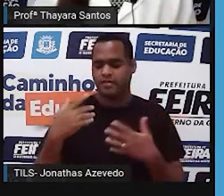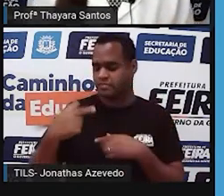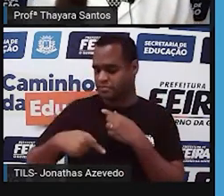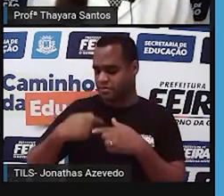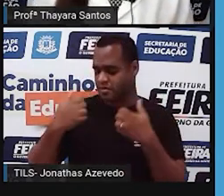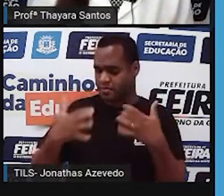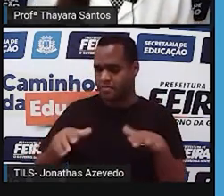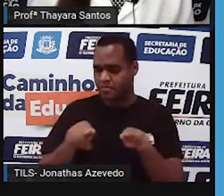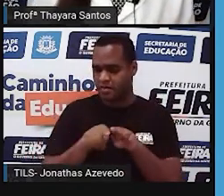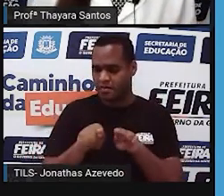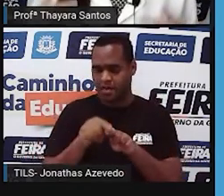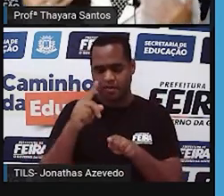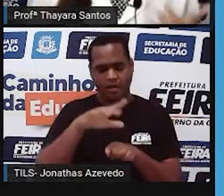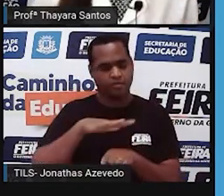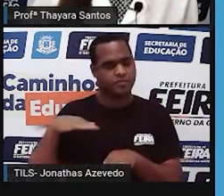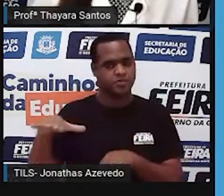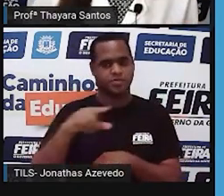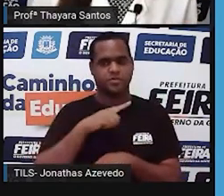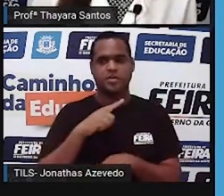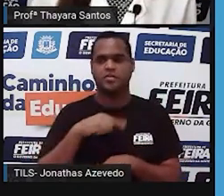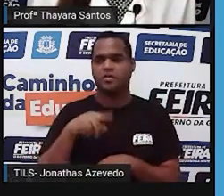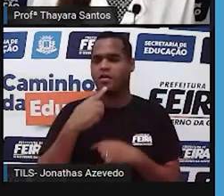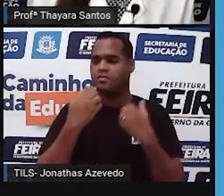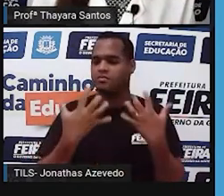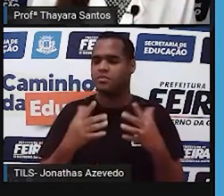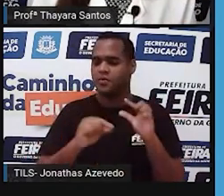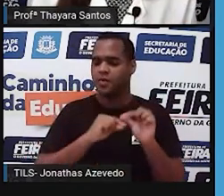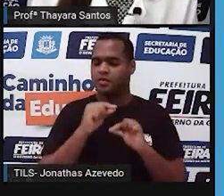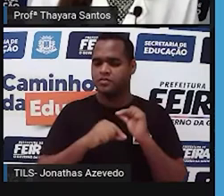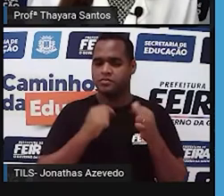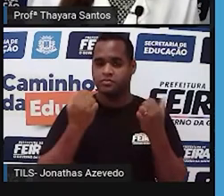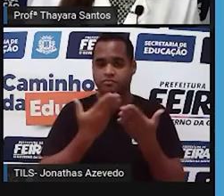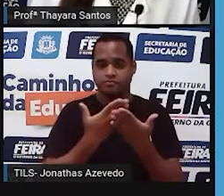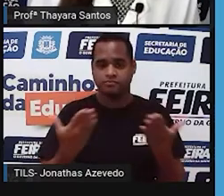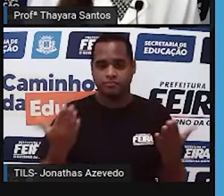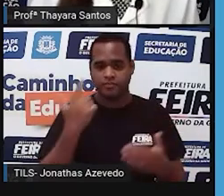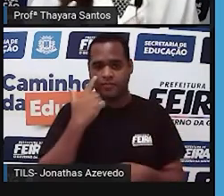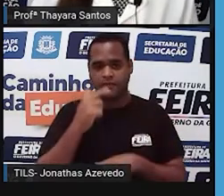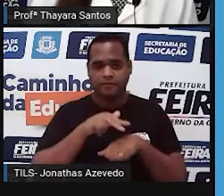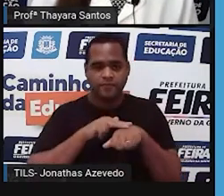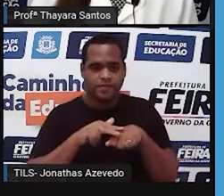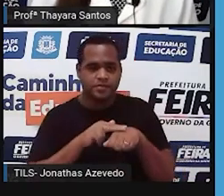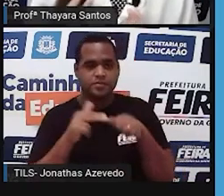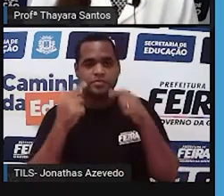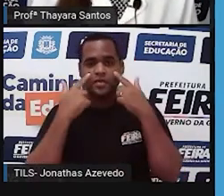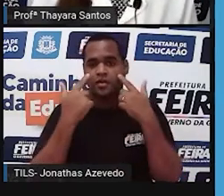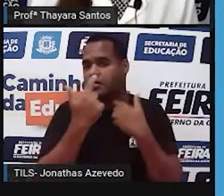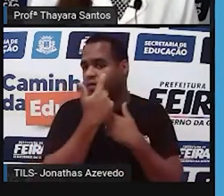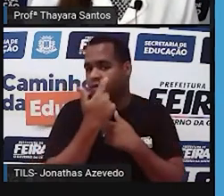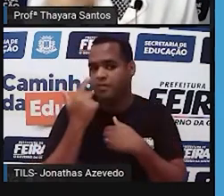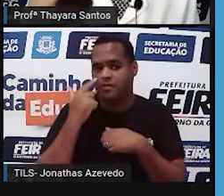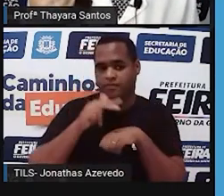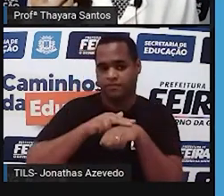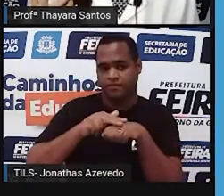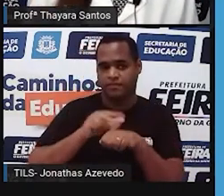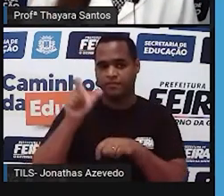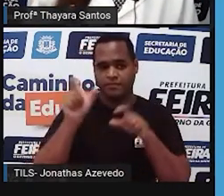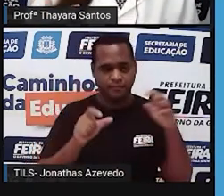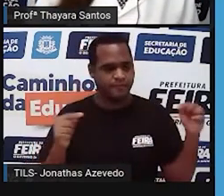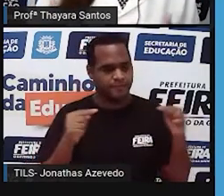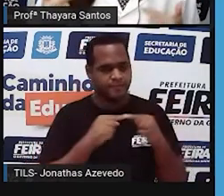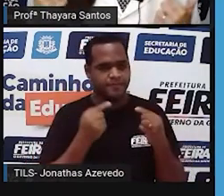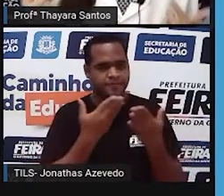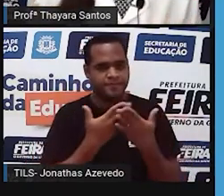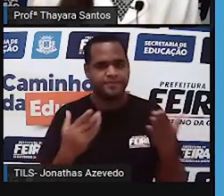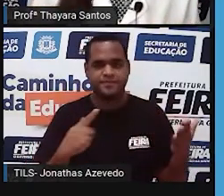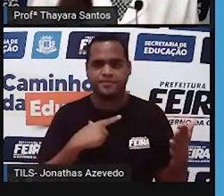influenciado pelo ambiente. Por que que eu coloquei para vocês aí esse olho verde? O olho verde é a característica observável que